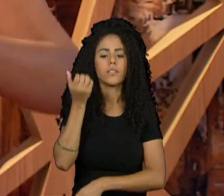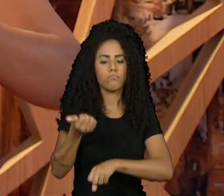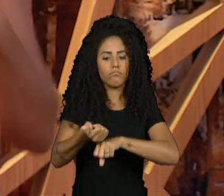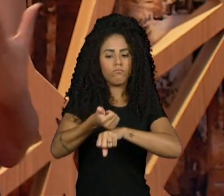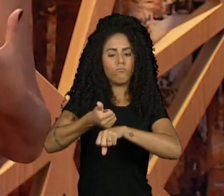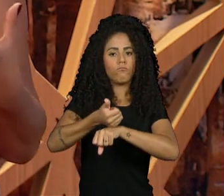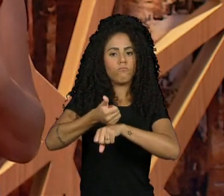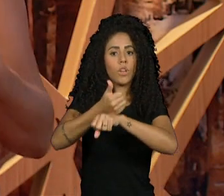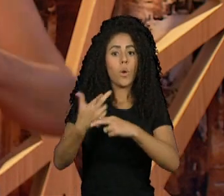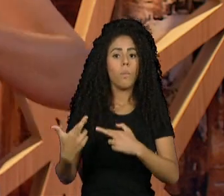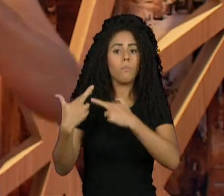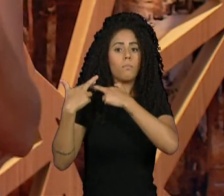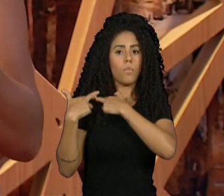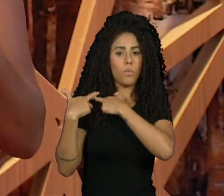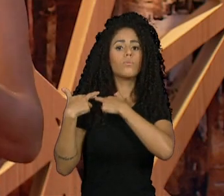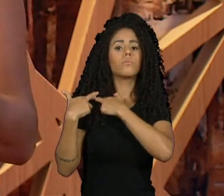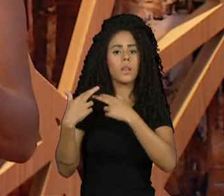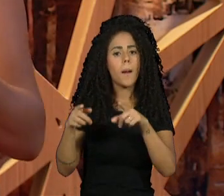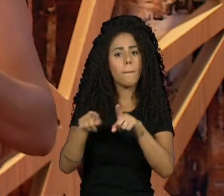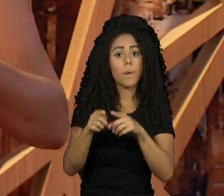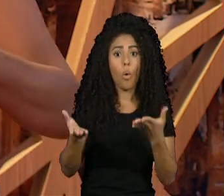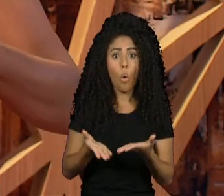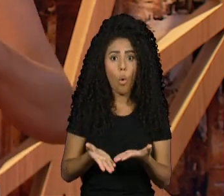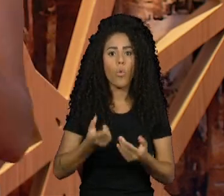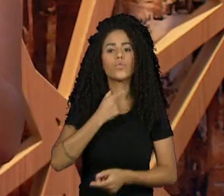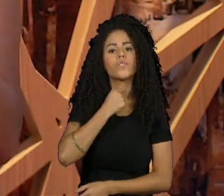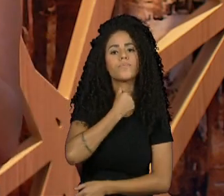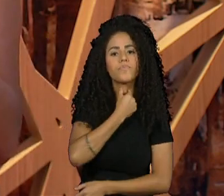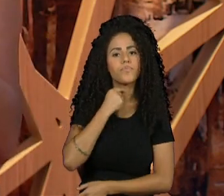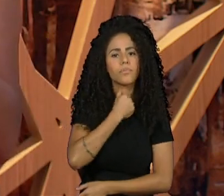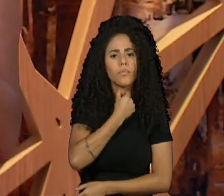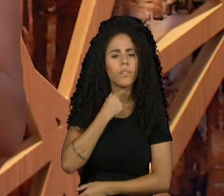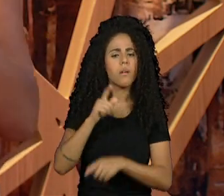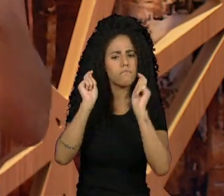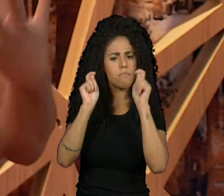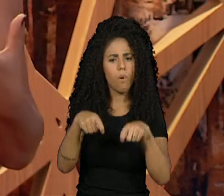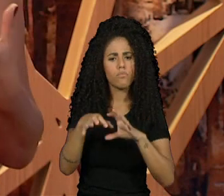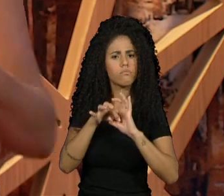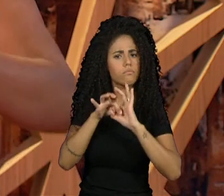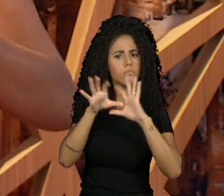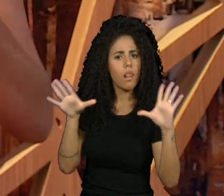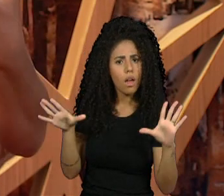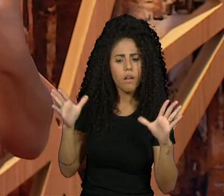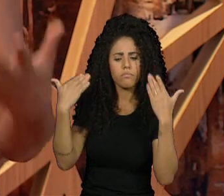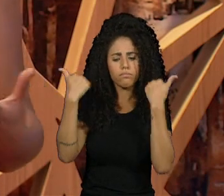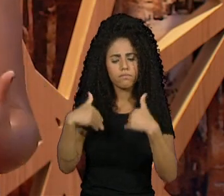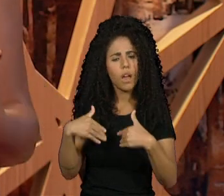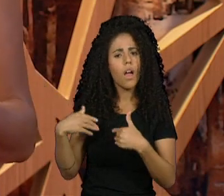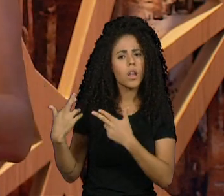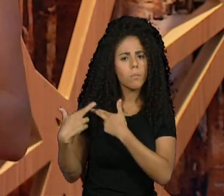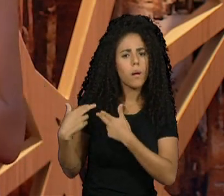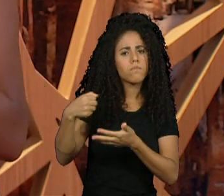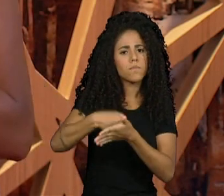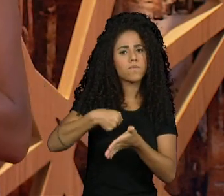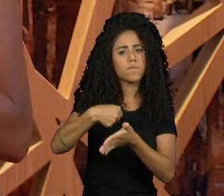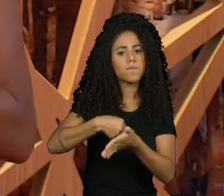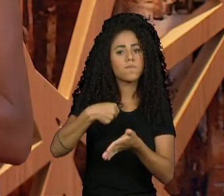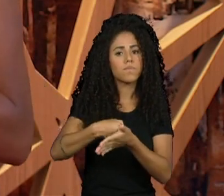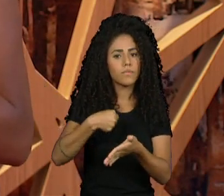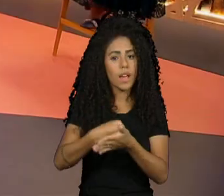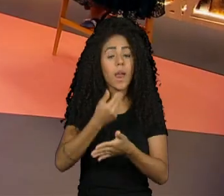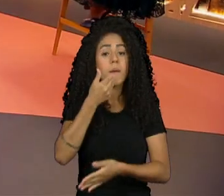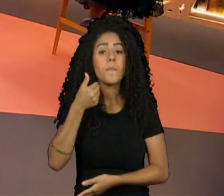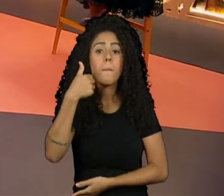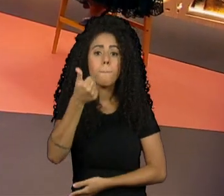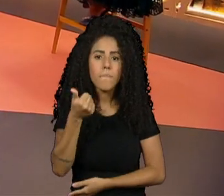e quando a gente vê que a travesti hoje ela pode ser o que ela quiser e o que ela consegue ser, a gente consegue sim